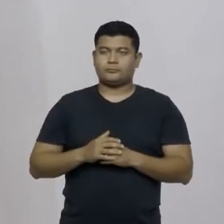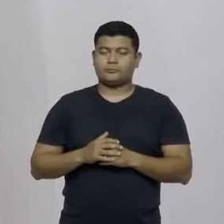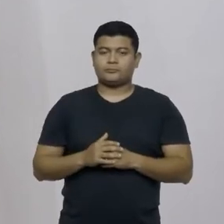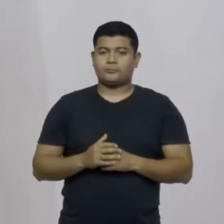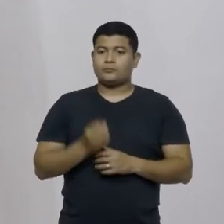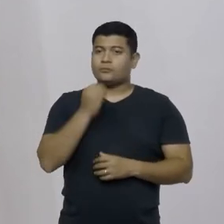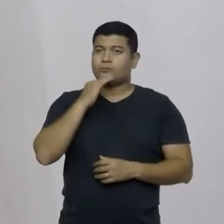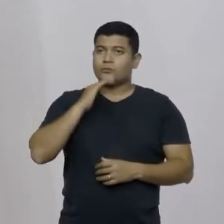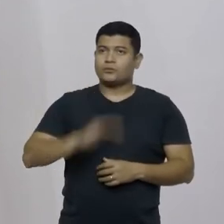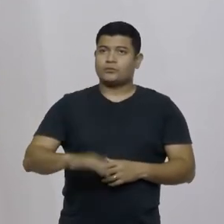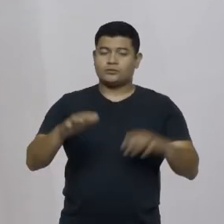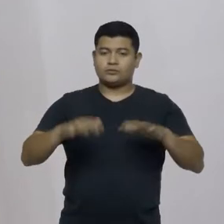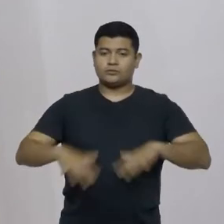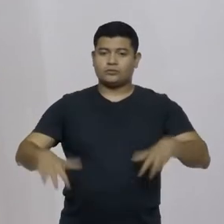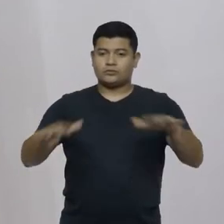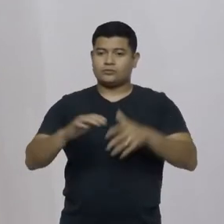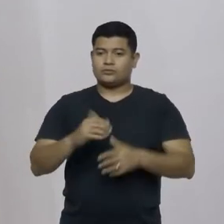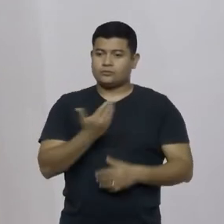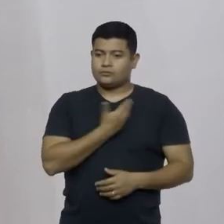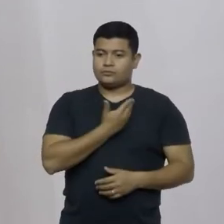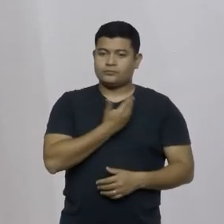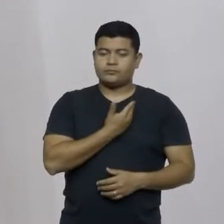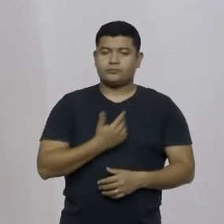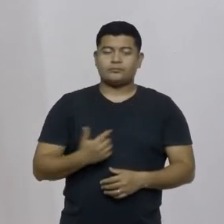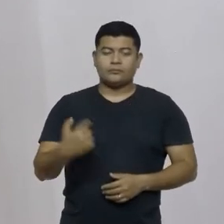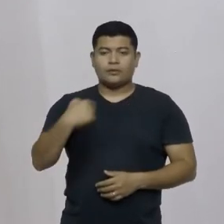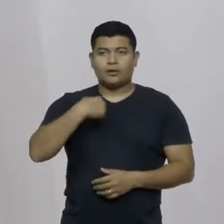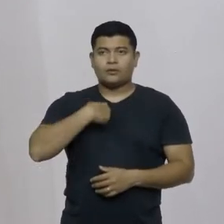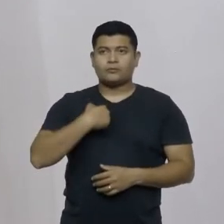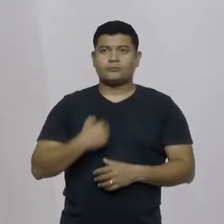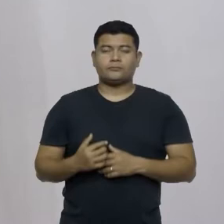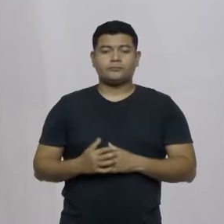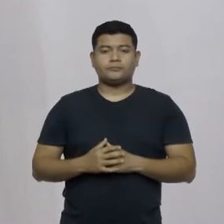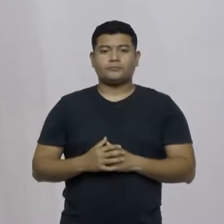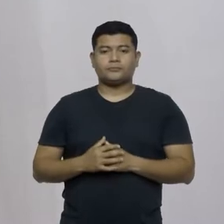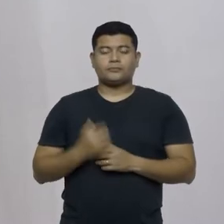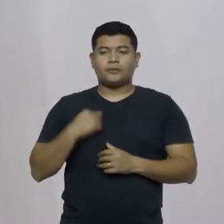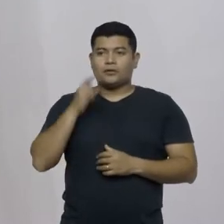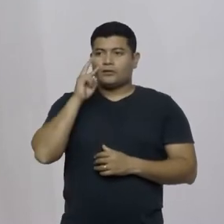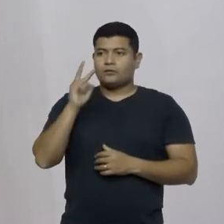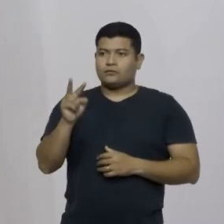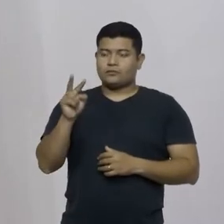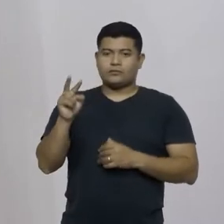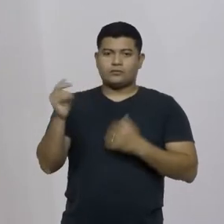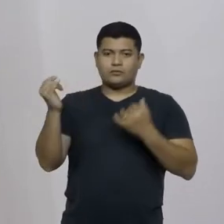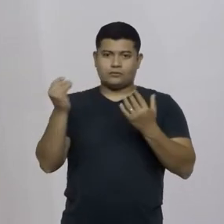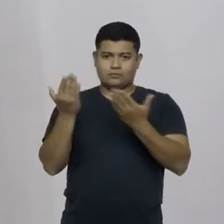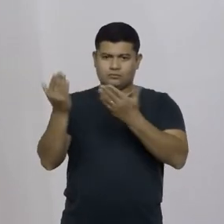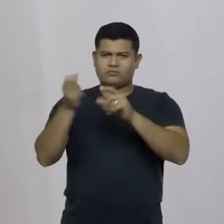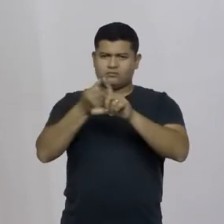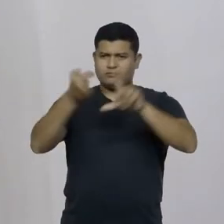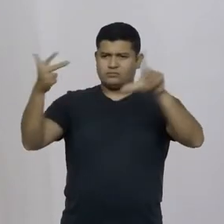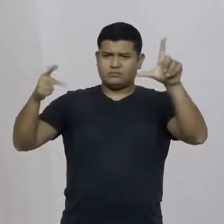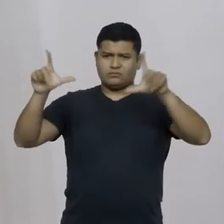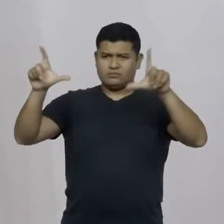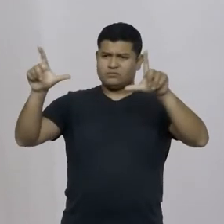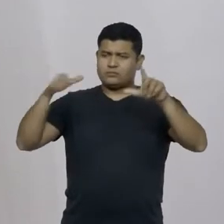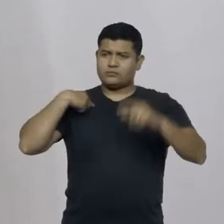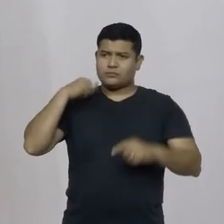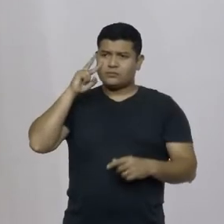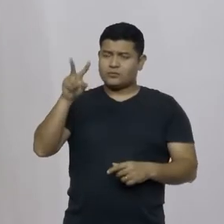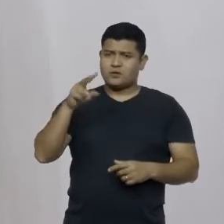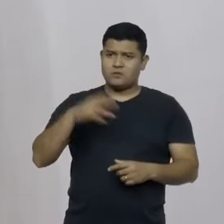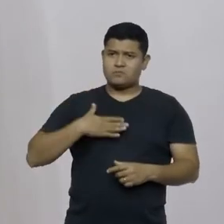a todos os colegas. Eu vi uma notícia hoje que realmente me surpreendeu,